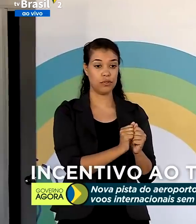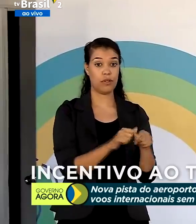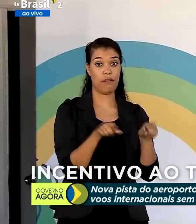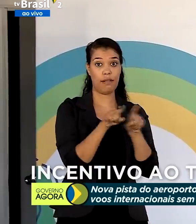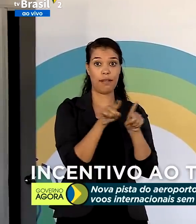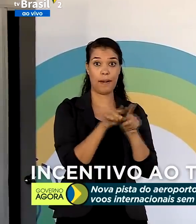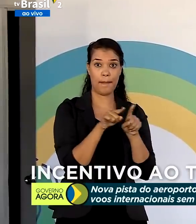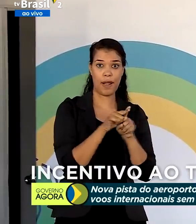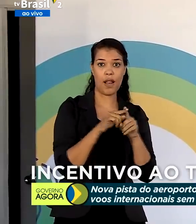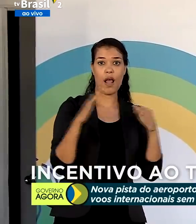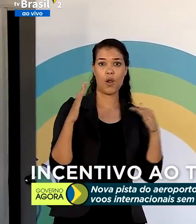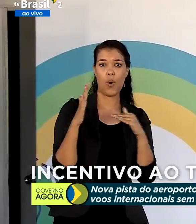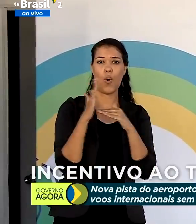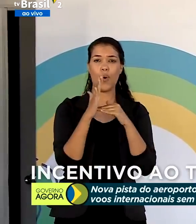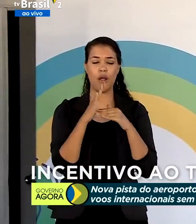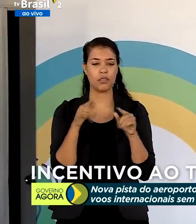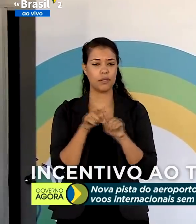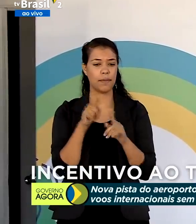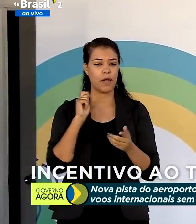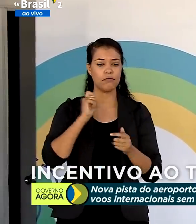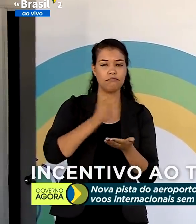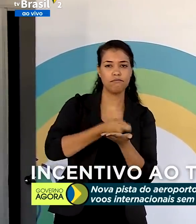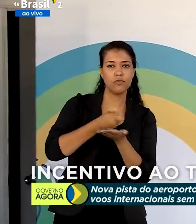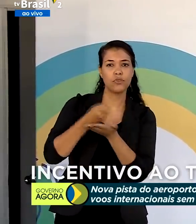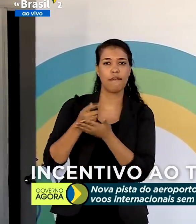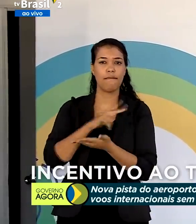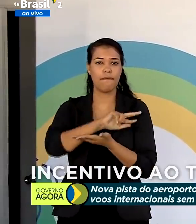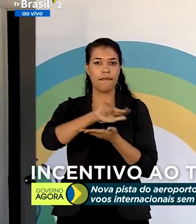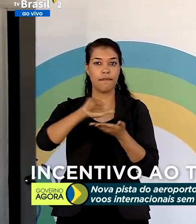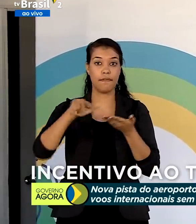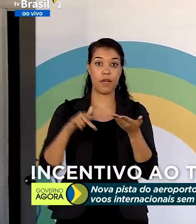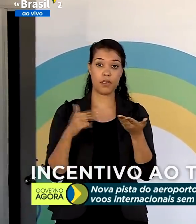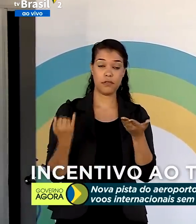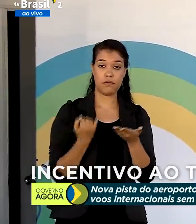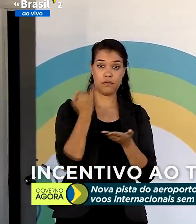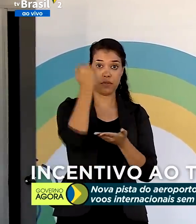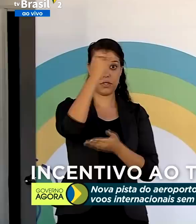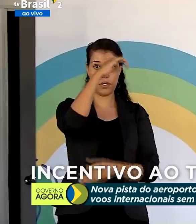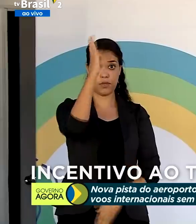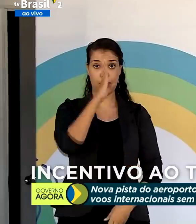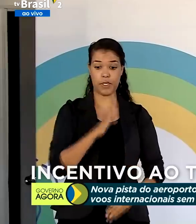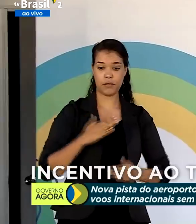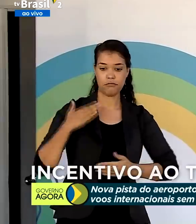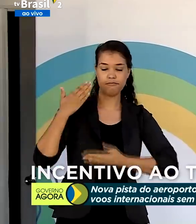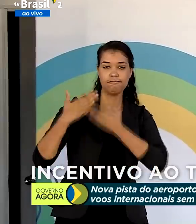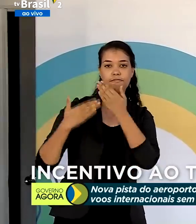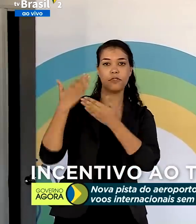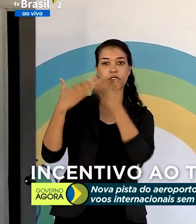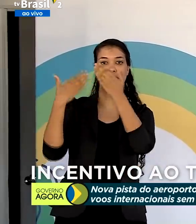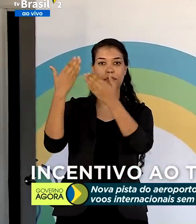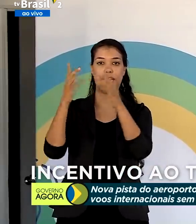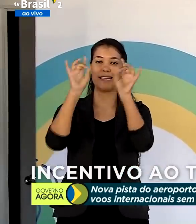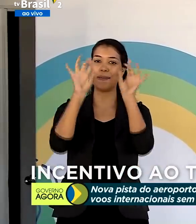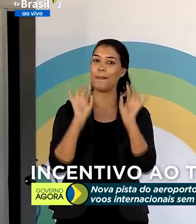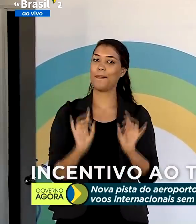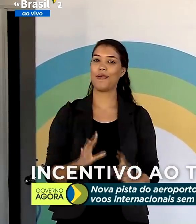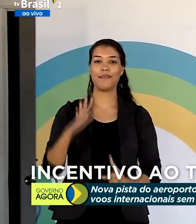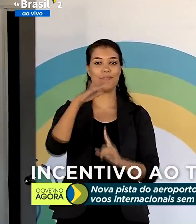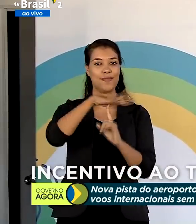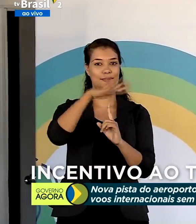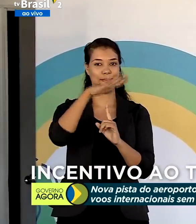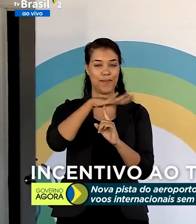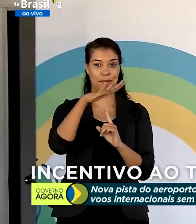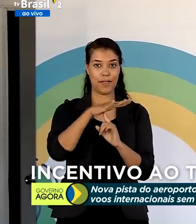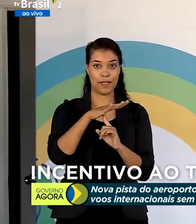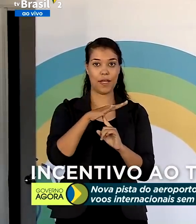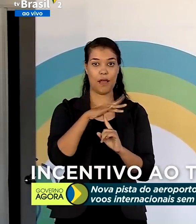podendo votar pautas significativas para o nosso país e trazendo desenvolvimento para o nosso Brasil, em especial para o nosso Estado do Paraná. Como presidente